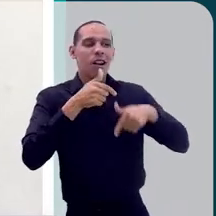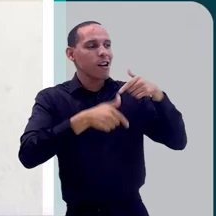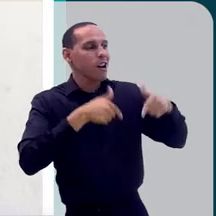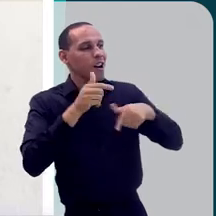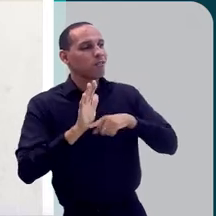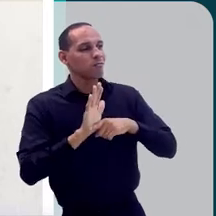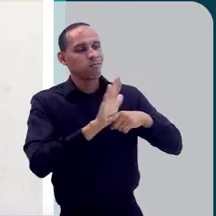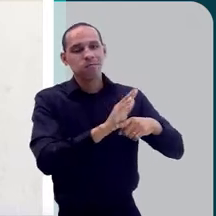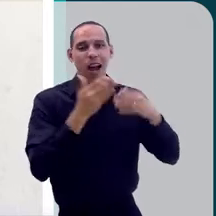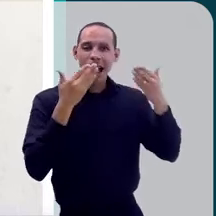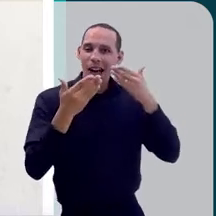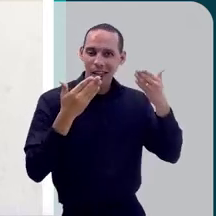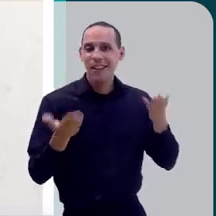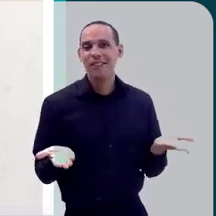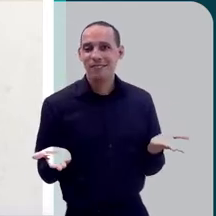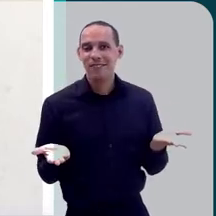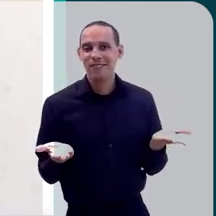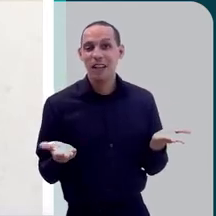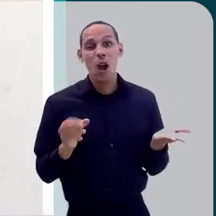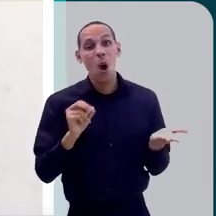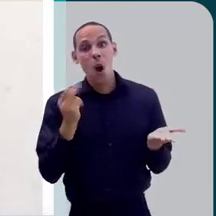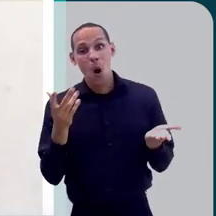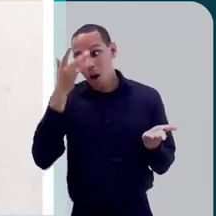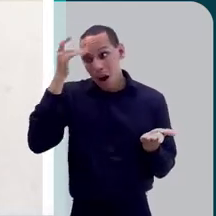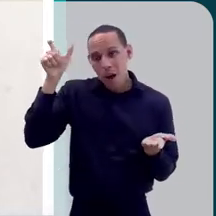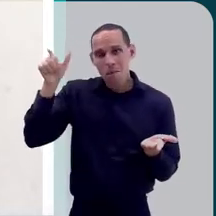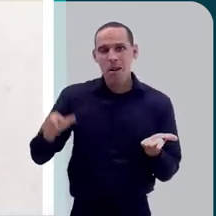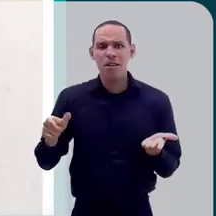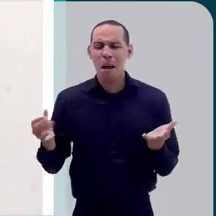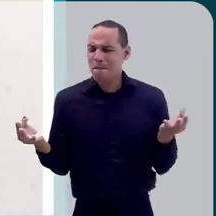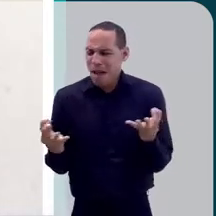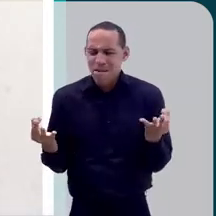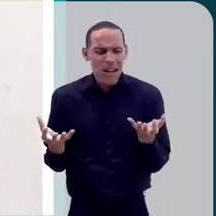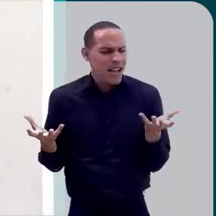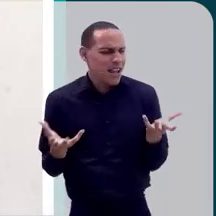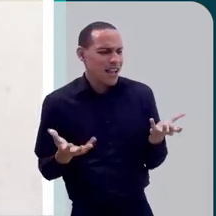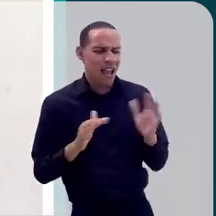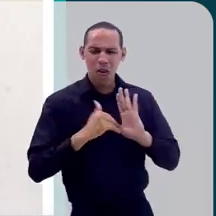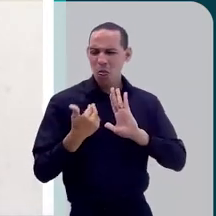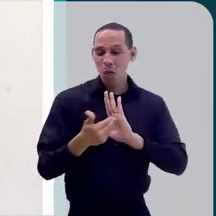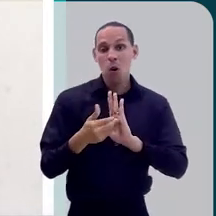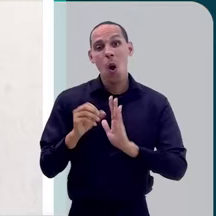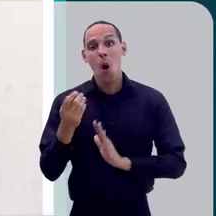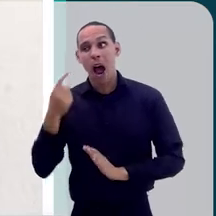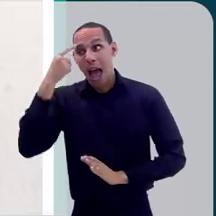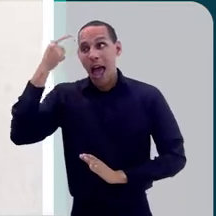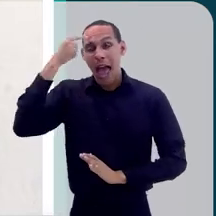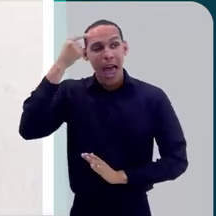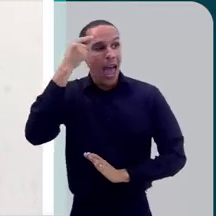em pessoas que são muito perfeccionistas, em pessoas que são idealistas.